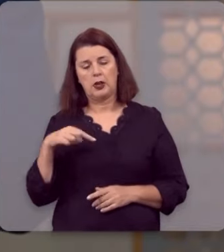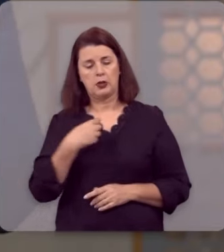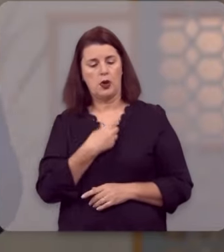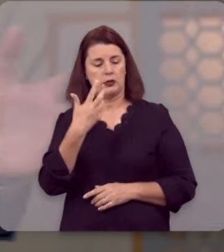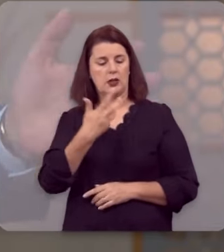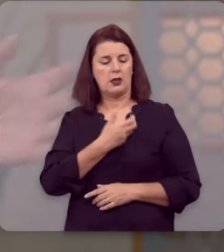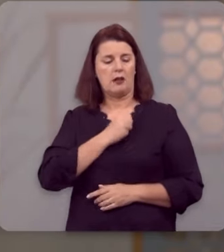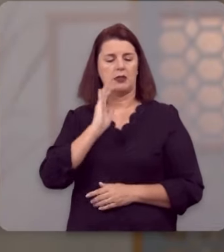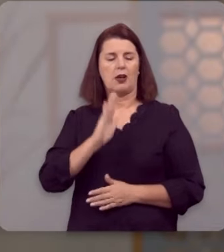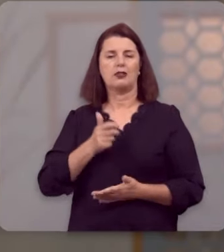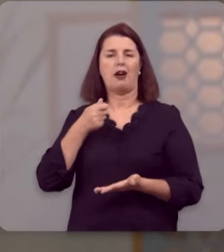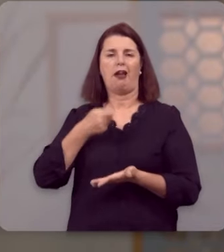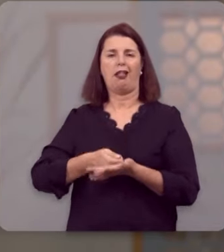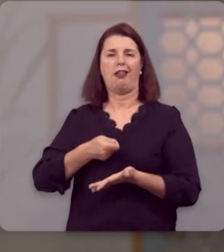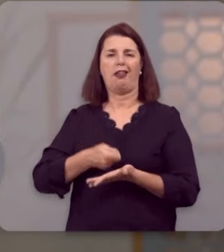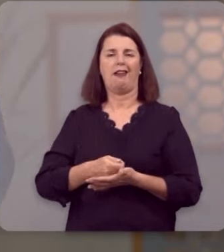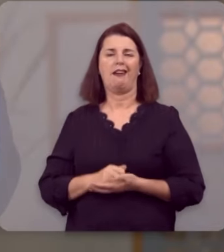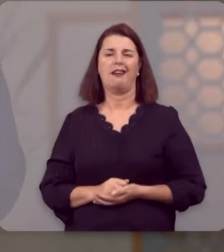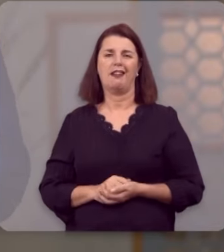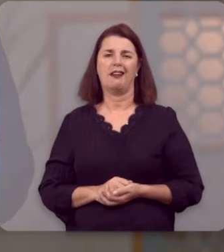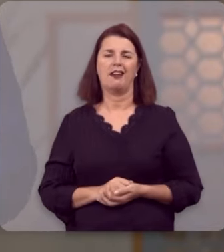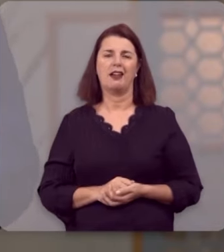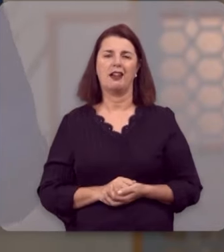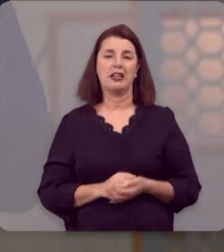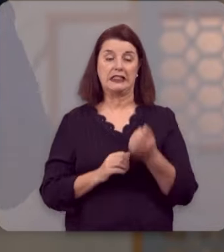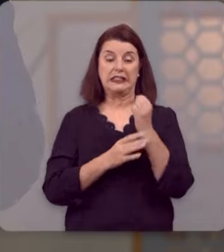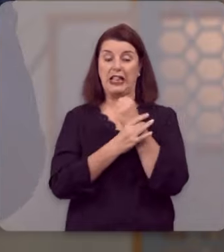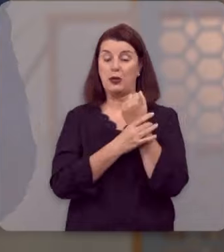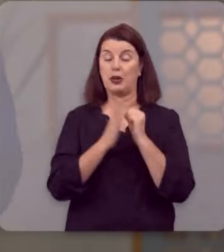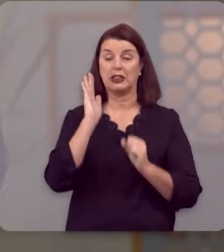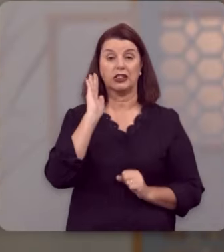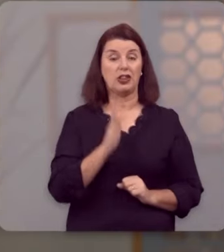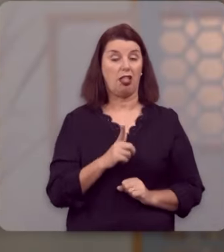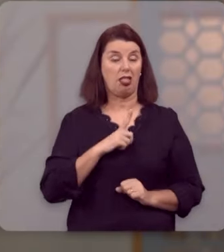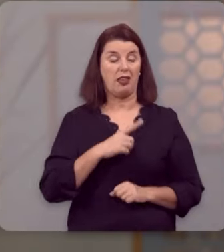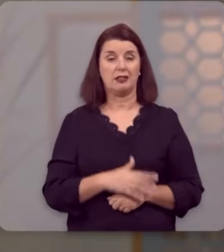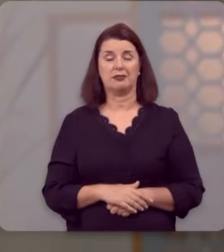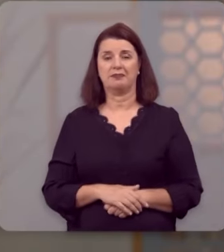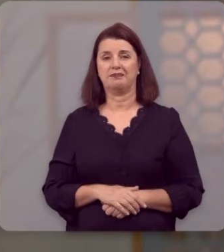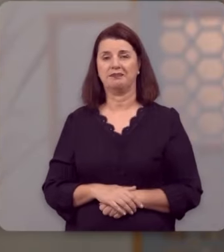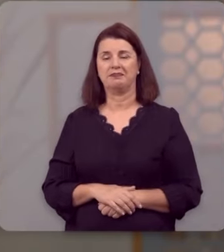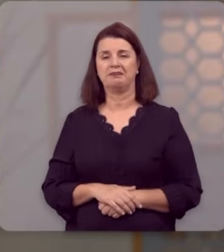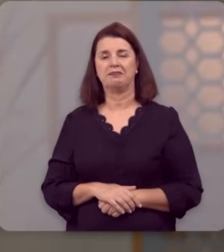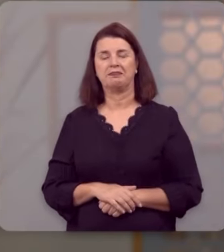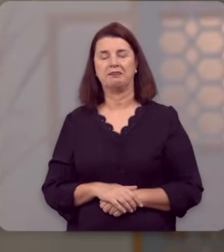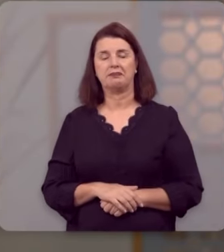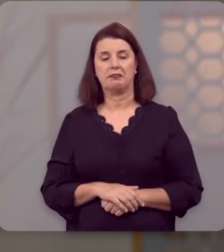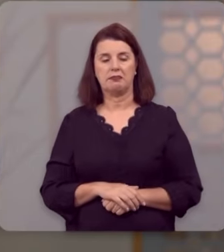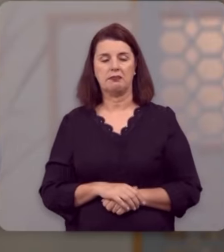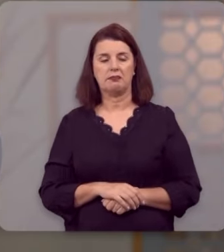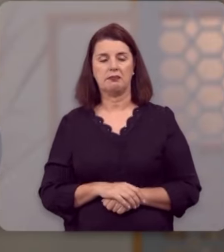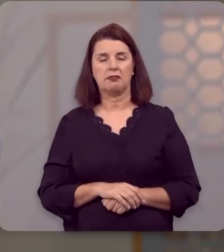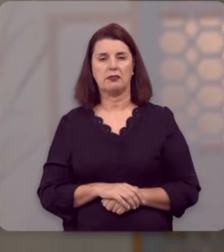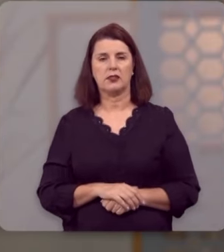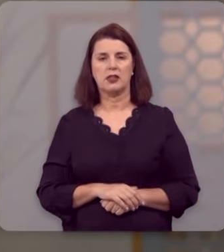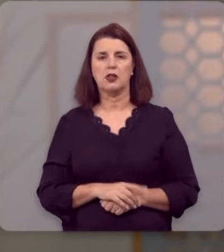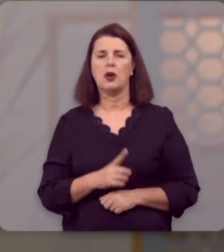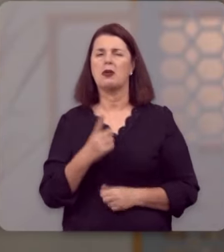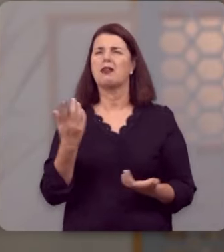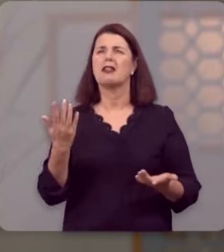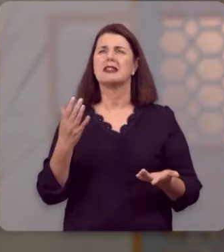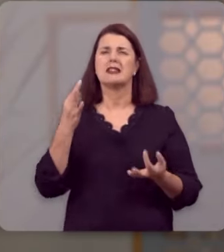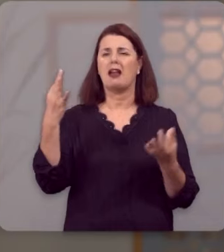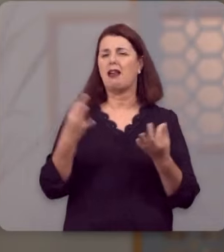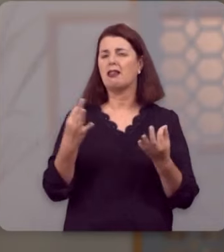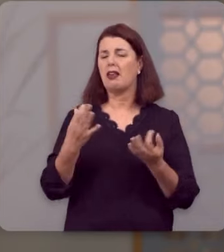Nossa salvação está garantida. A segurança da salvação é de uma